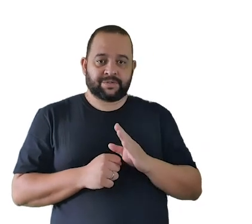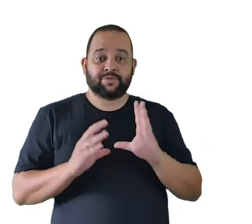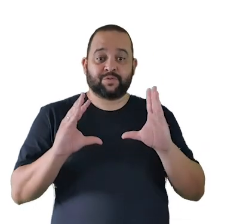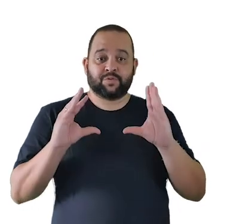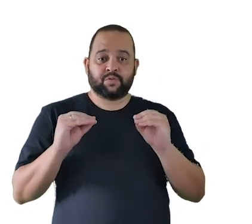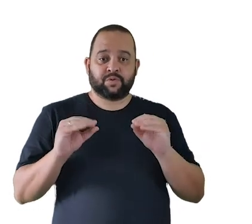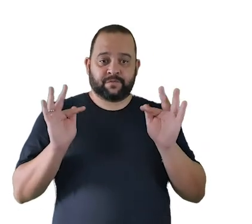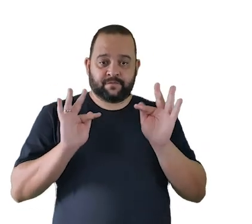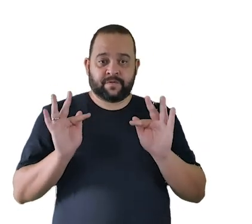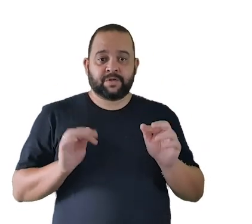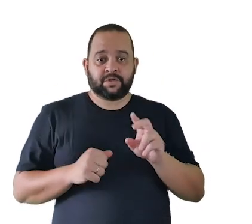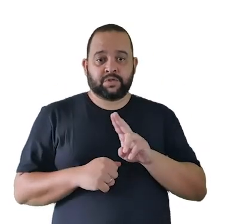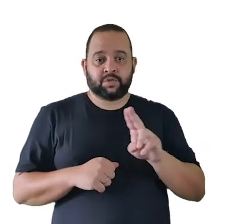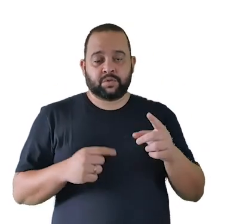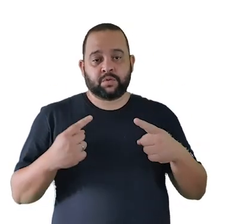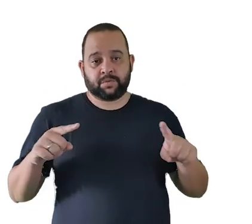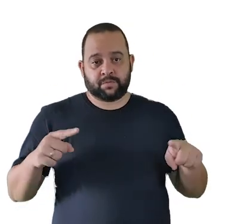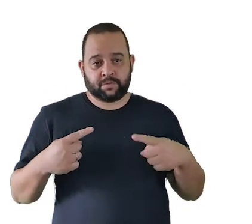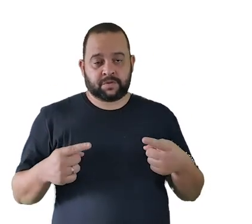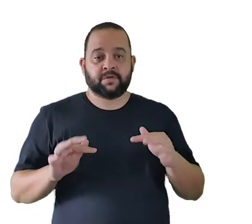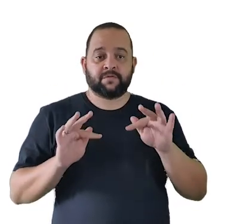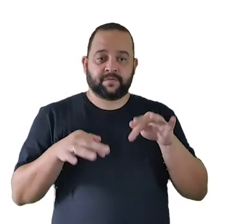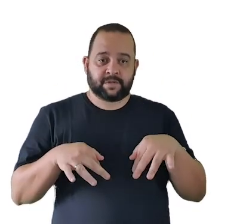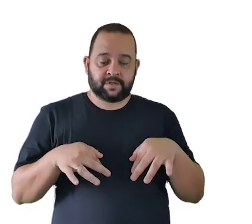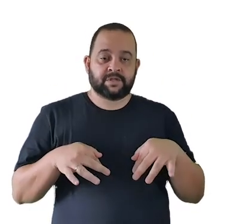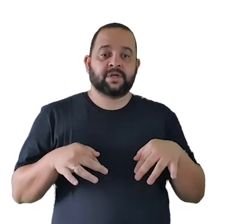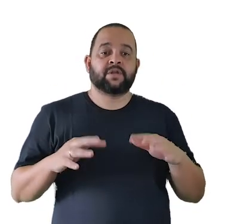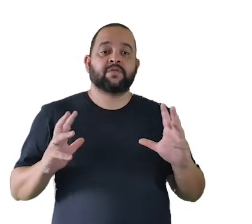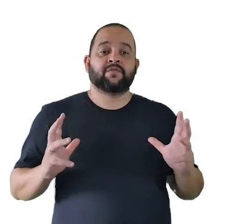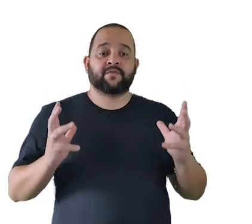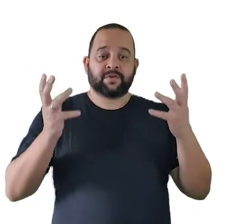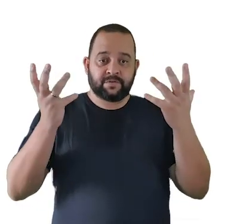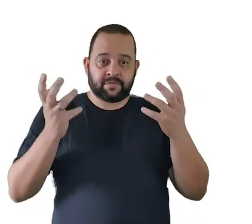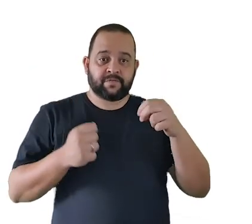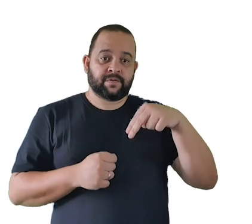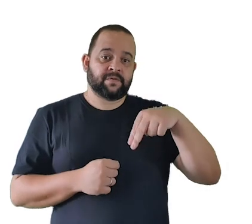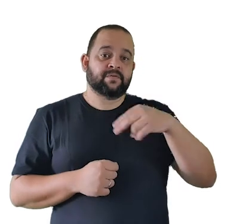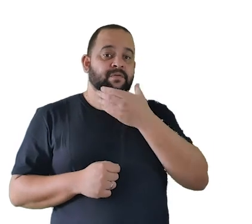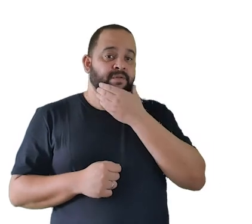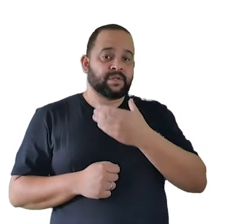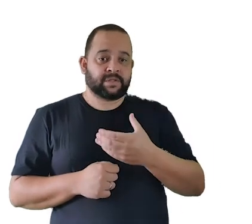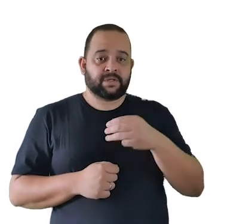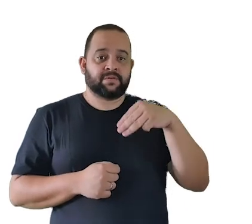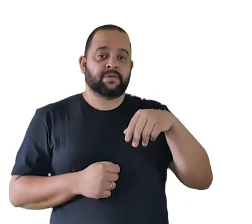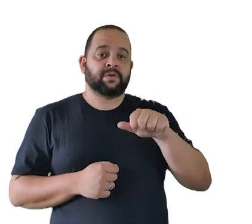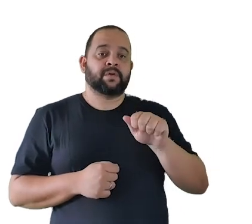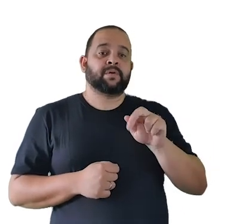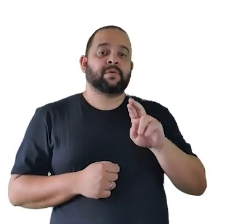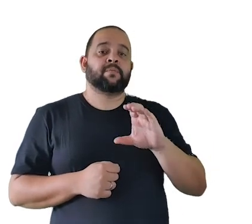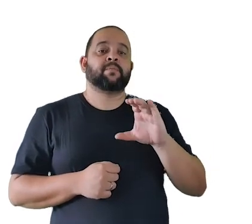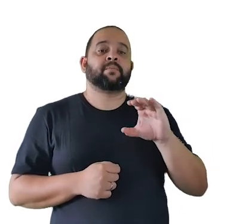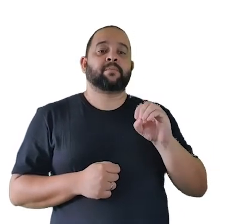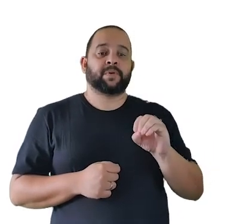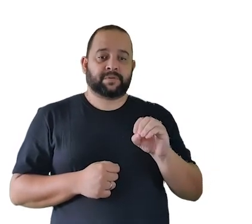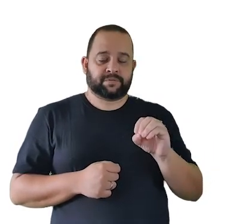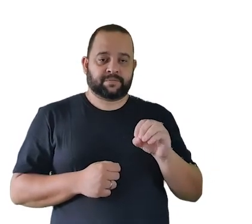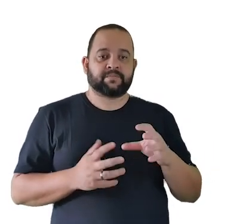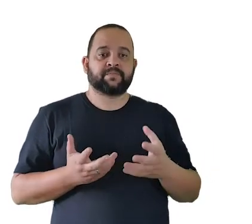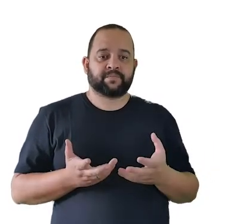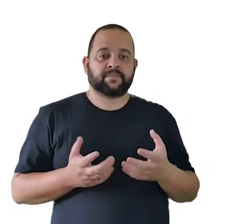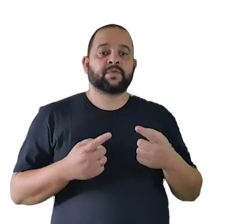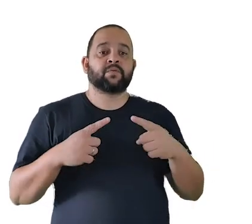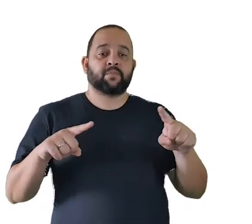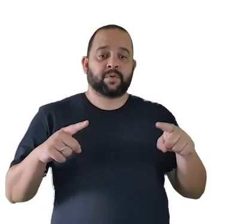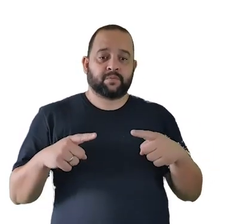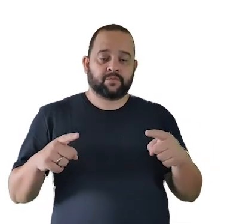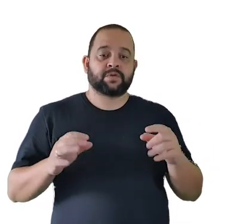Feliz e tem encerrando o programa o Festival Natalino de Márcio Busato uma música para a formação